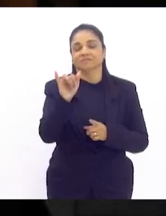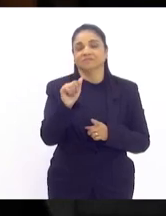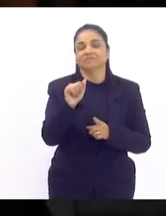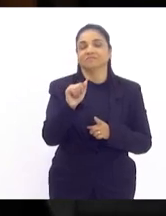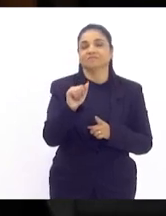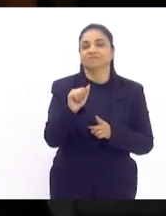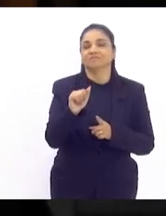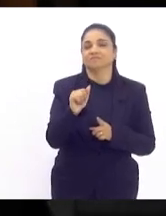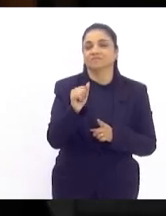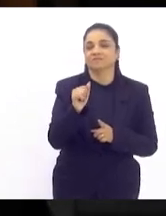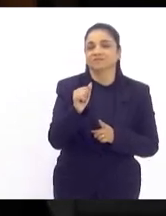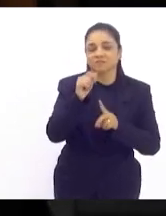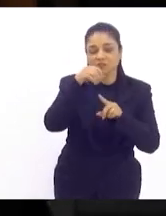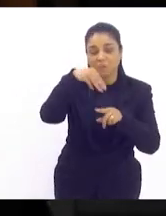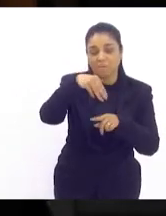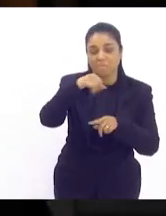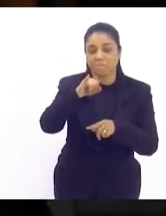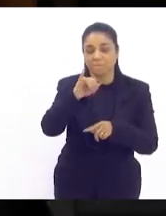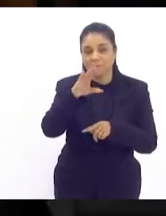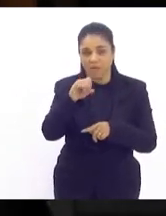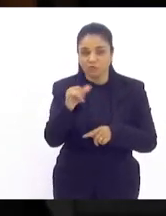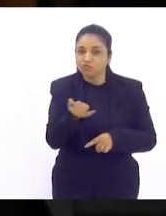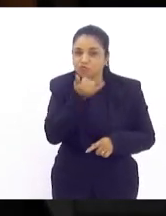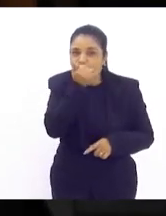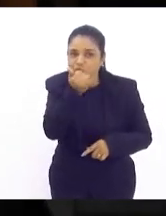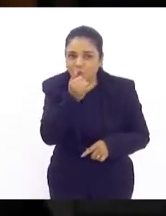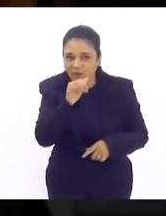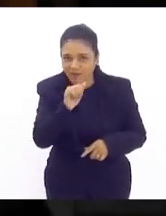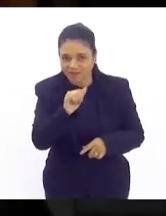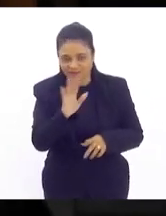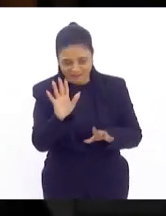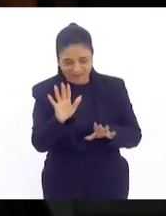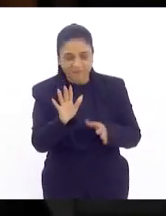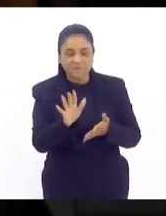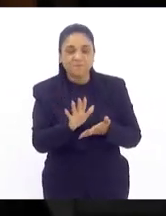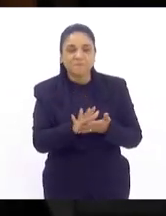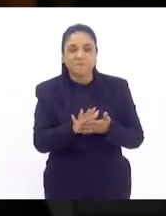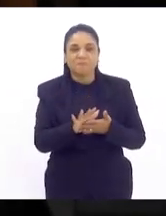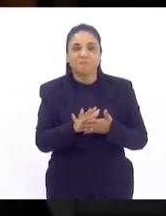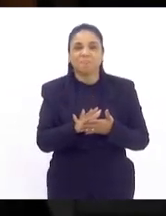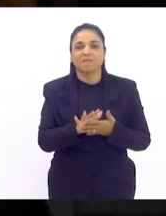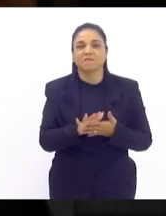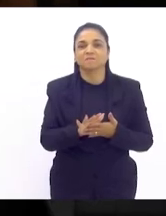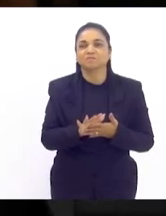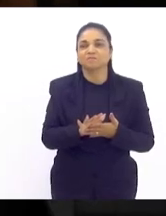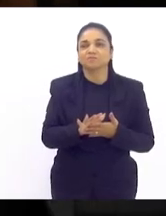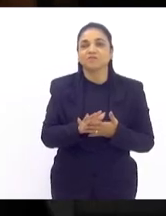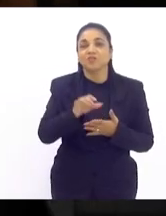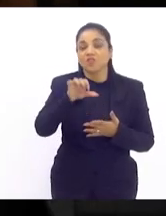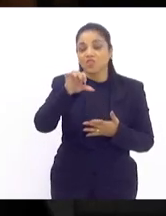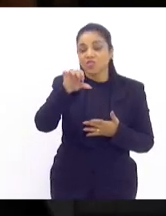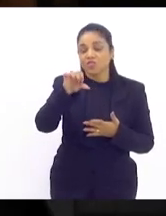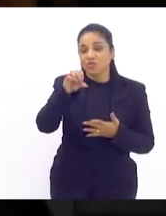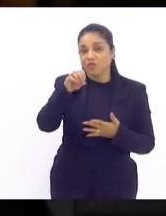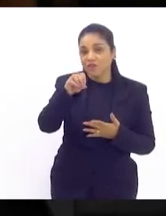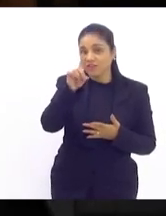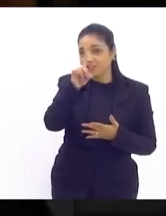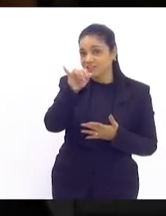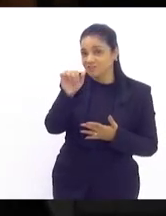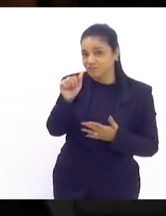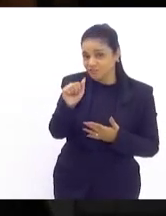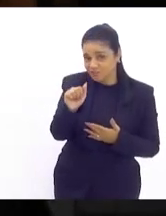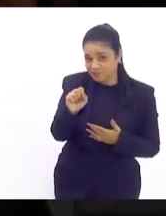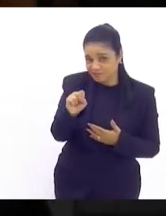3 de maio desculpa há 90 dias o senhor é deputado estadual